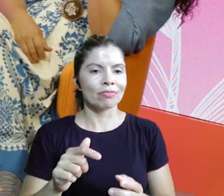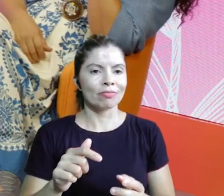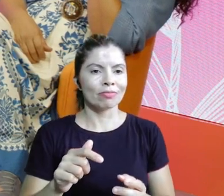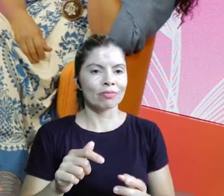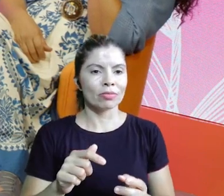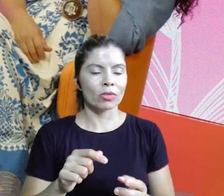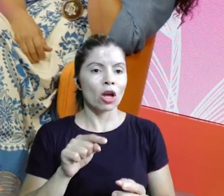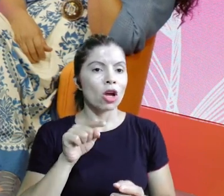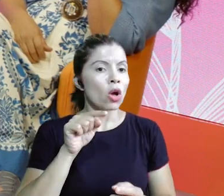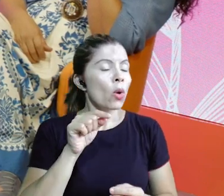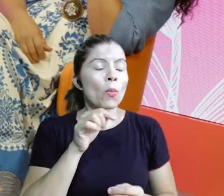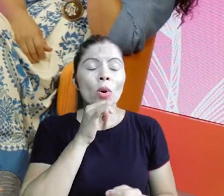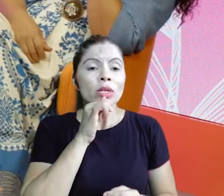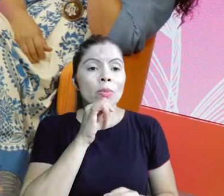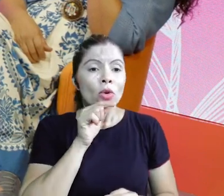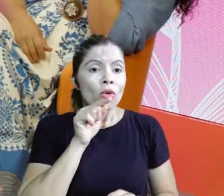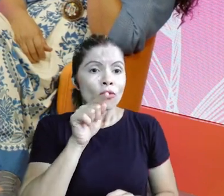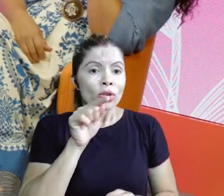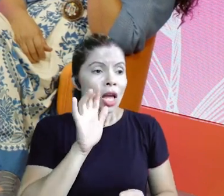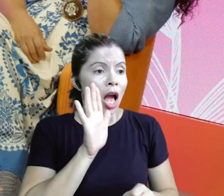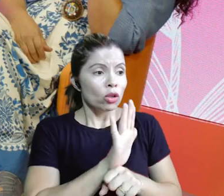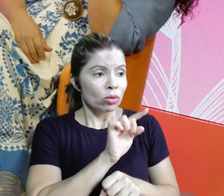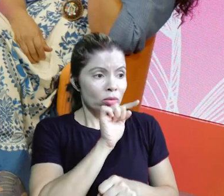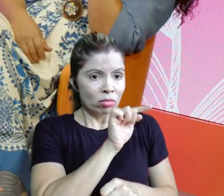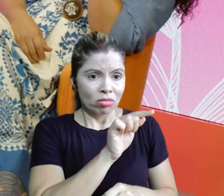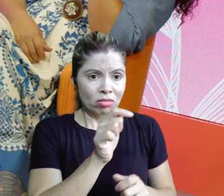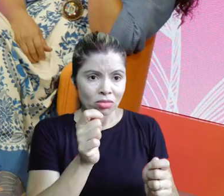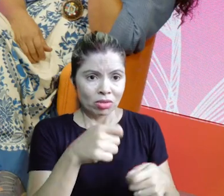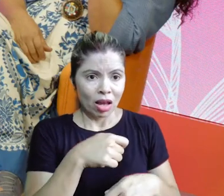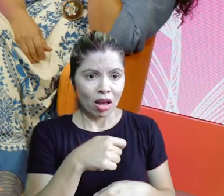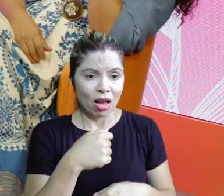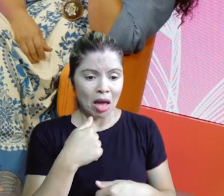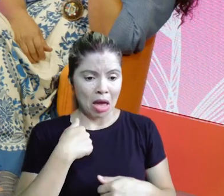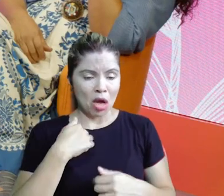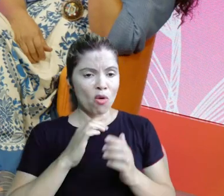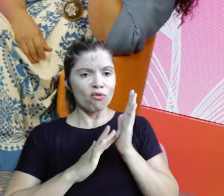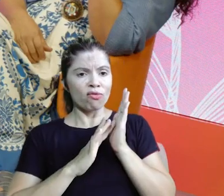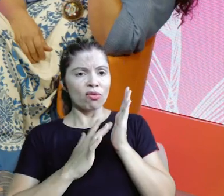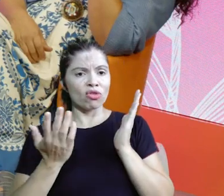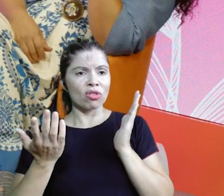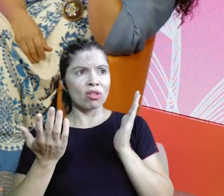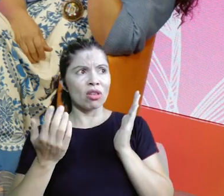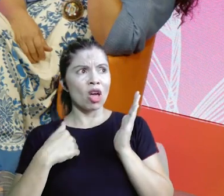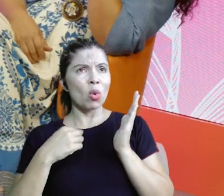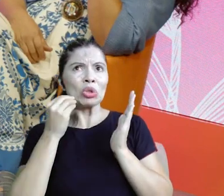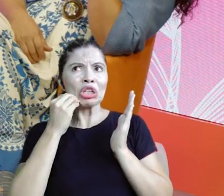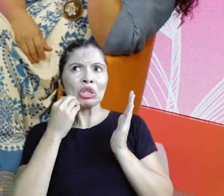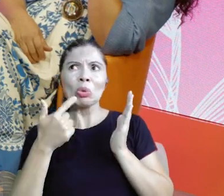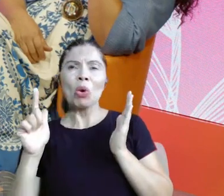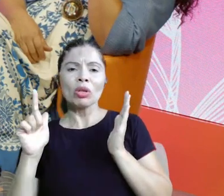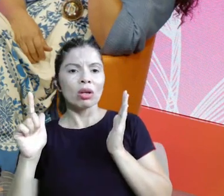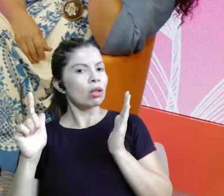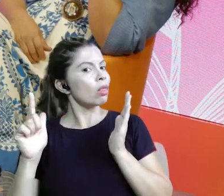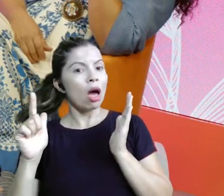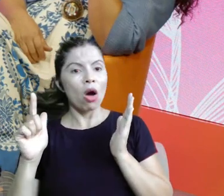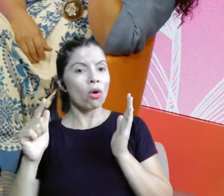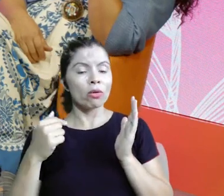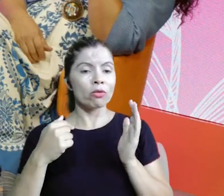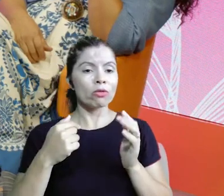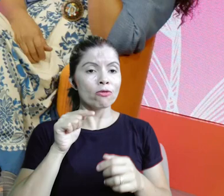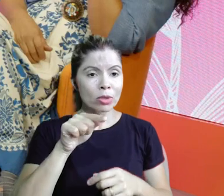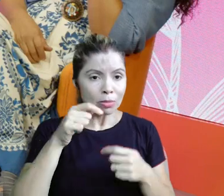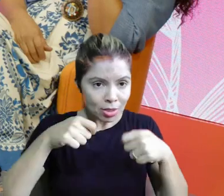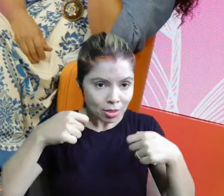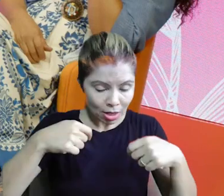não como você inspirar uma pessoa sendo outra exatamente não é você tem ser você você ai